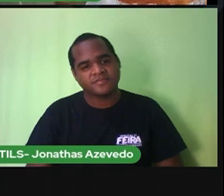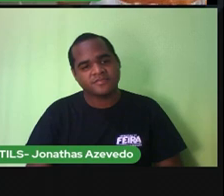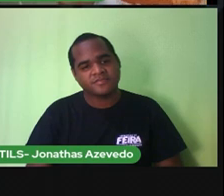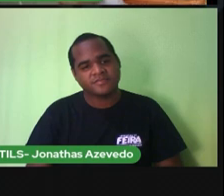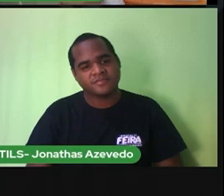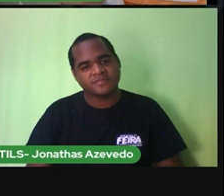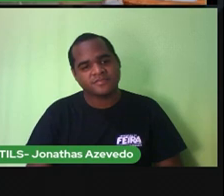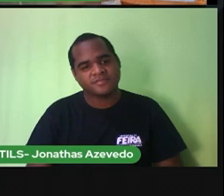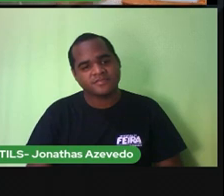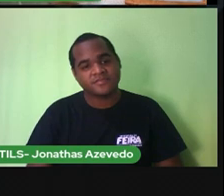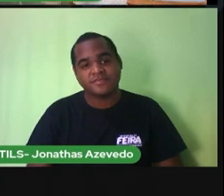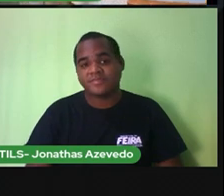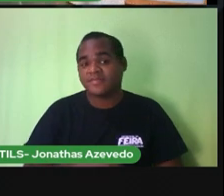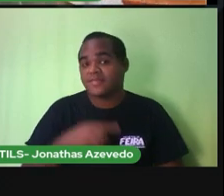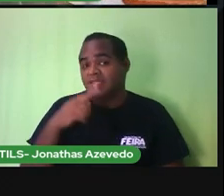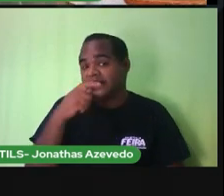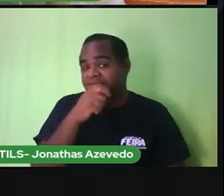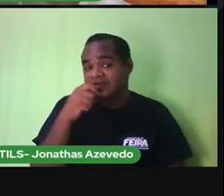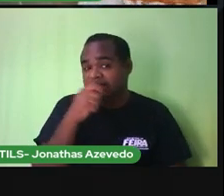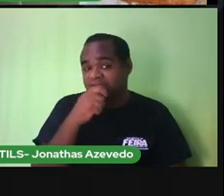Creme dental.